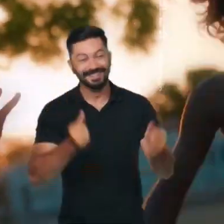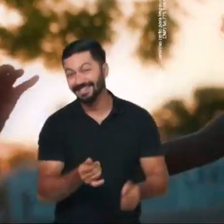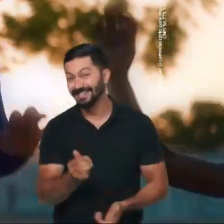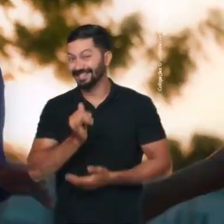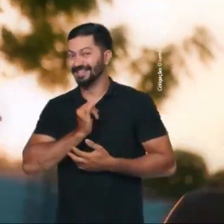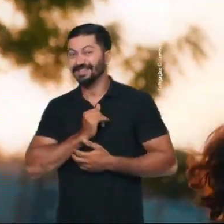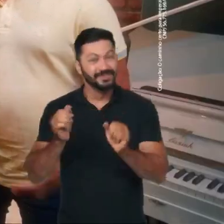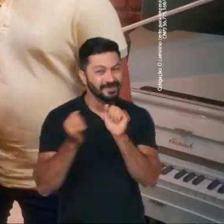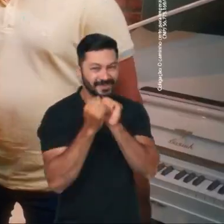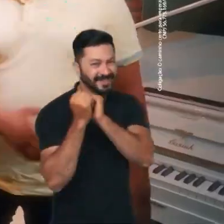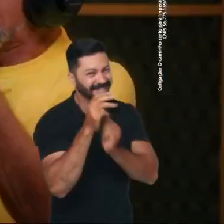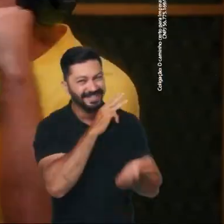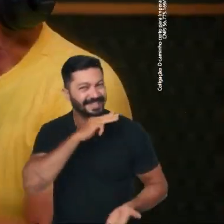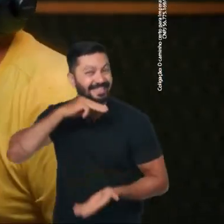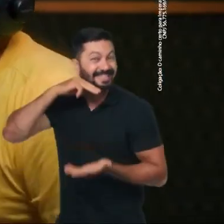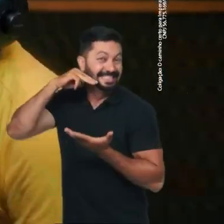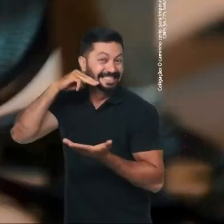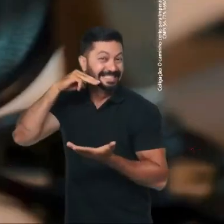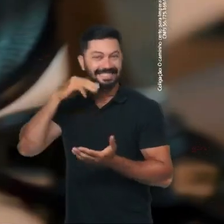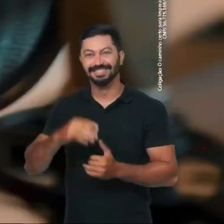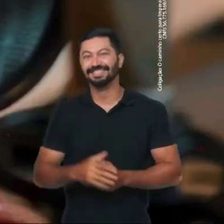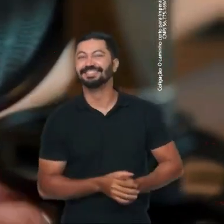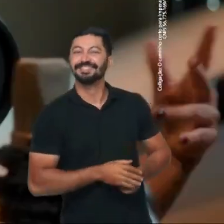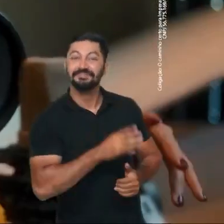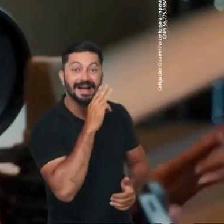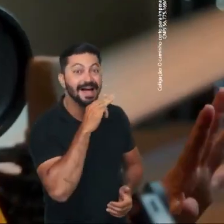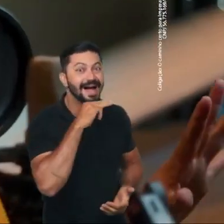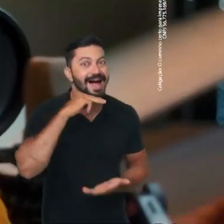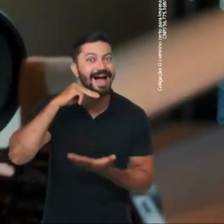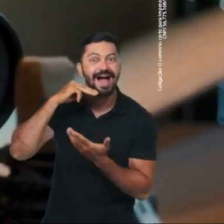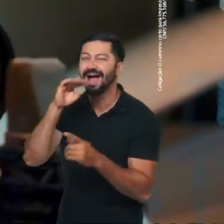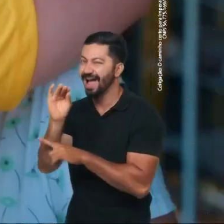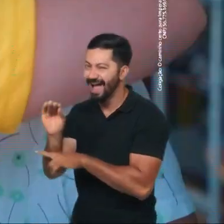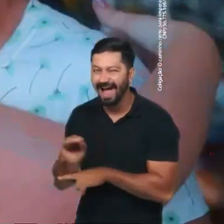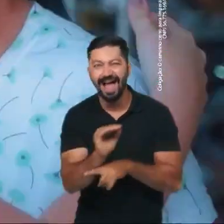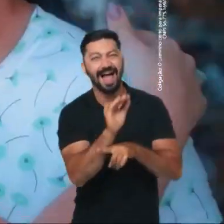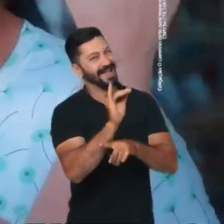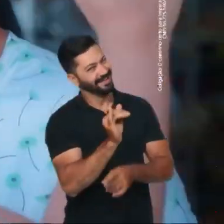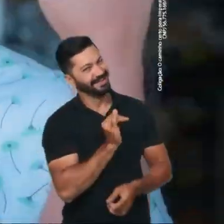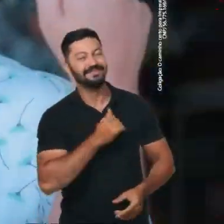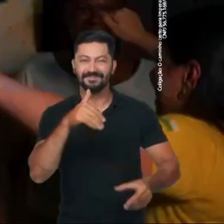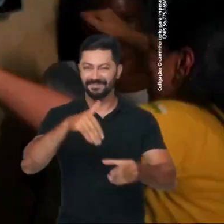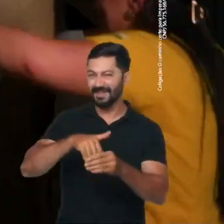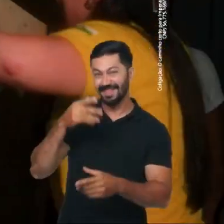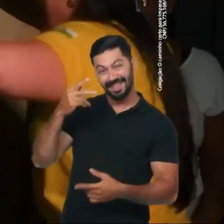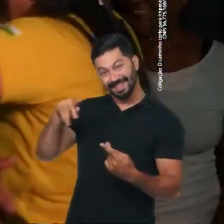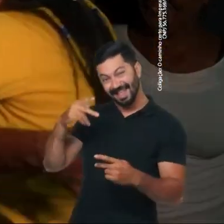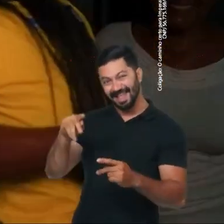com Mariana Mariana Mariana pra cuidar de Imperatriz Meu voto é 10